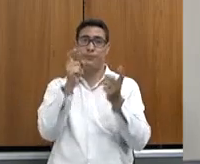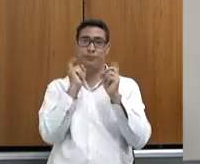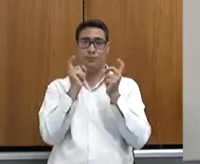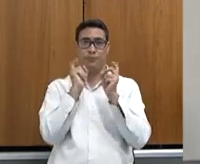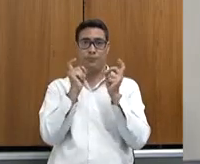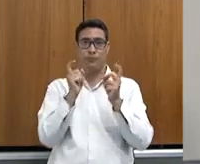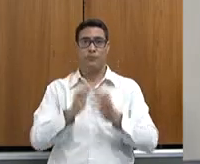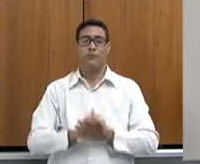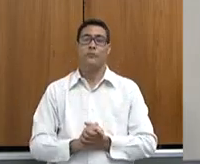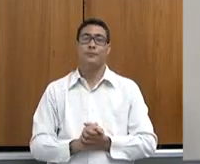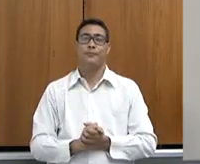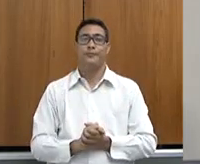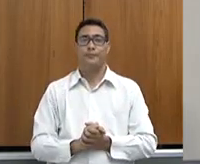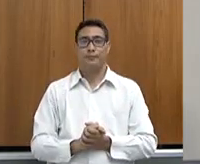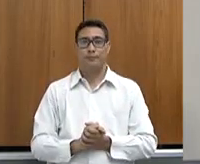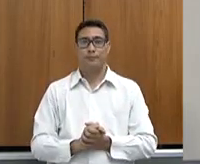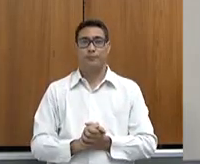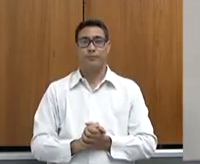reunião.